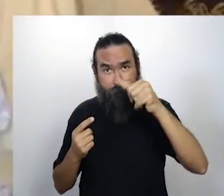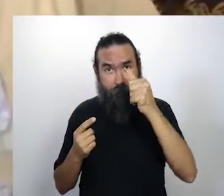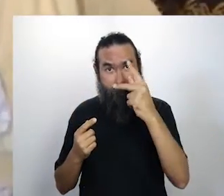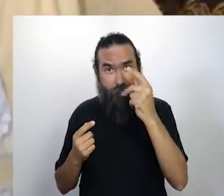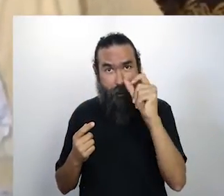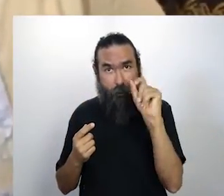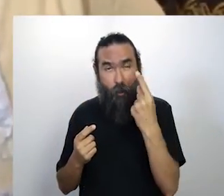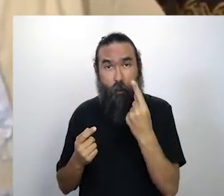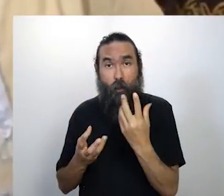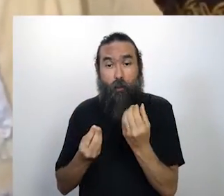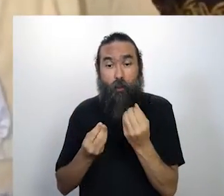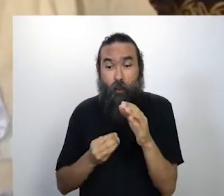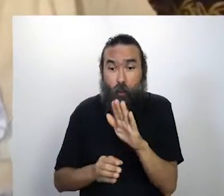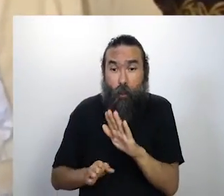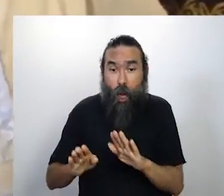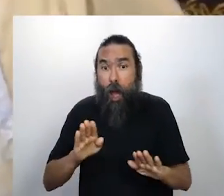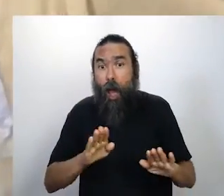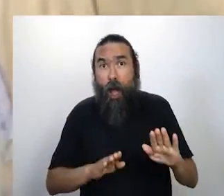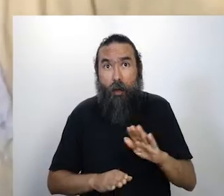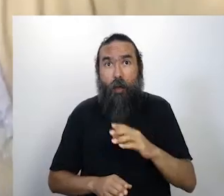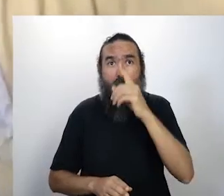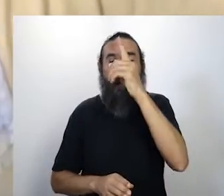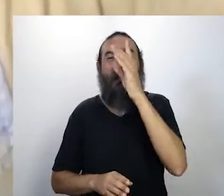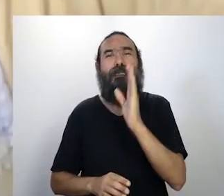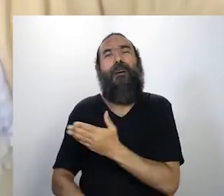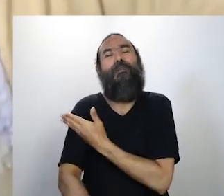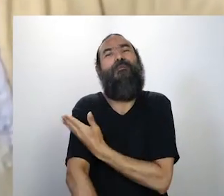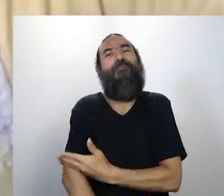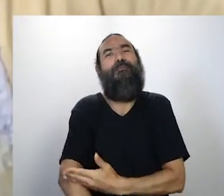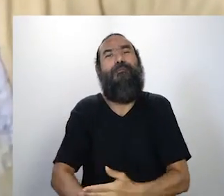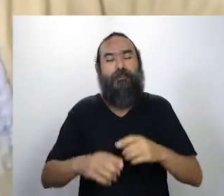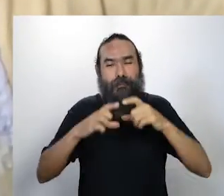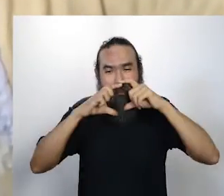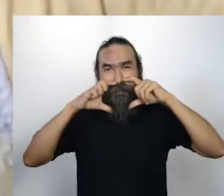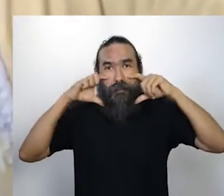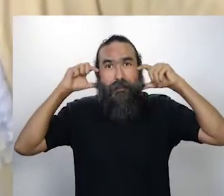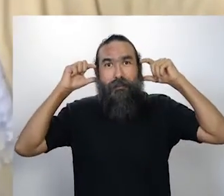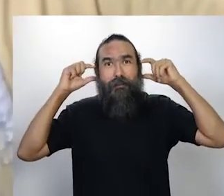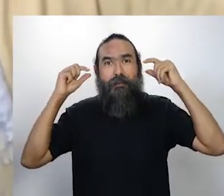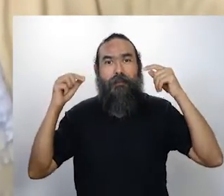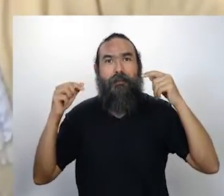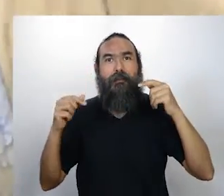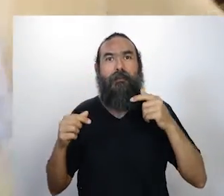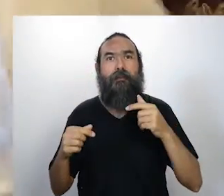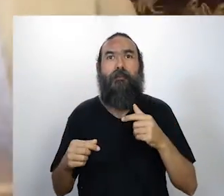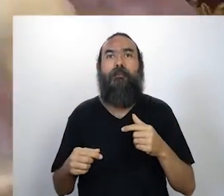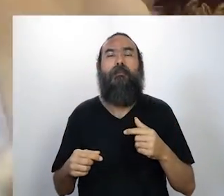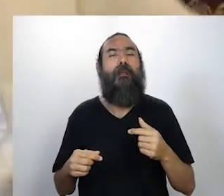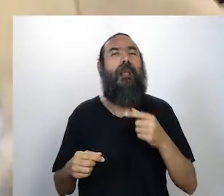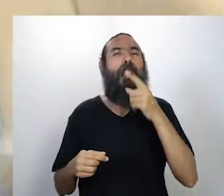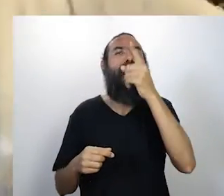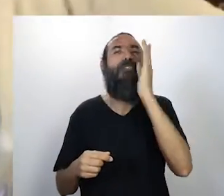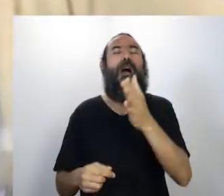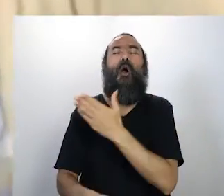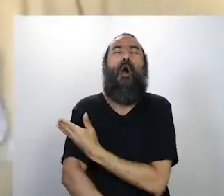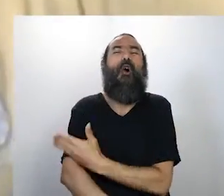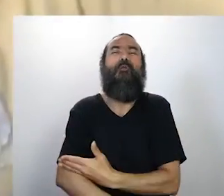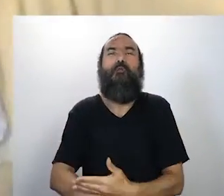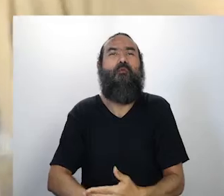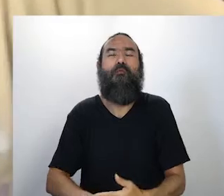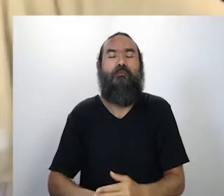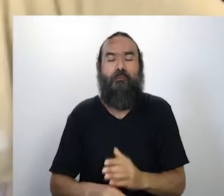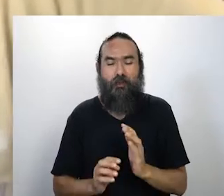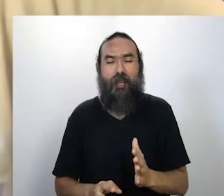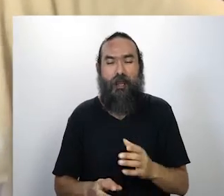um cuidado, assim, Já é comum, até o uso de máscara mesmo, qualquer pessoa que está um pouquinho gripada e não sei o que. Não é estranho se ver no